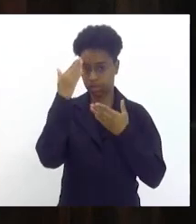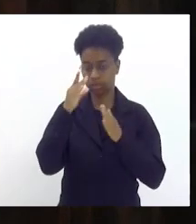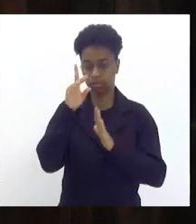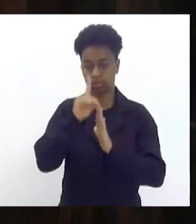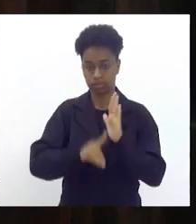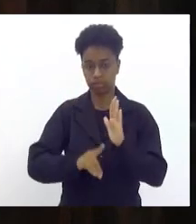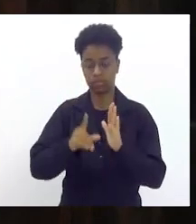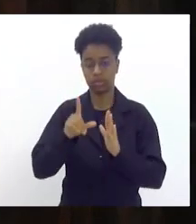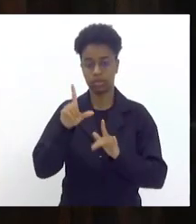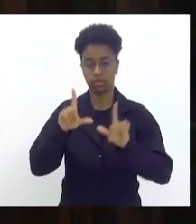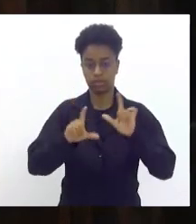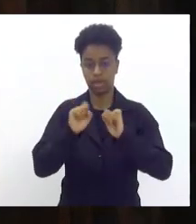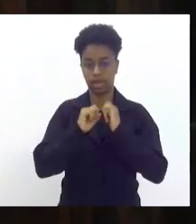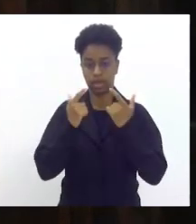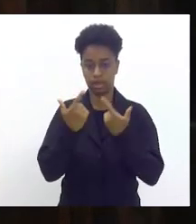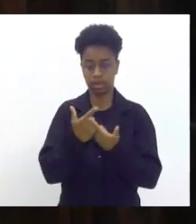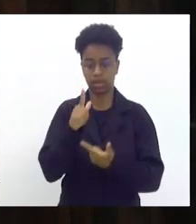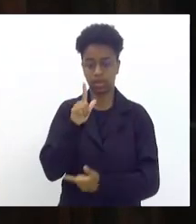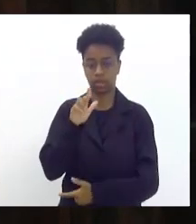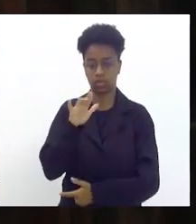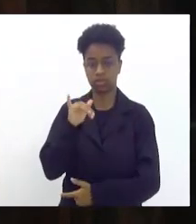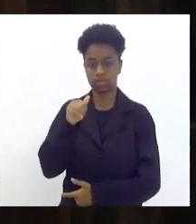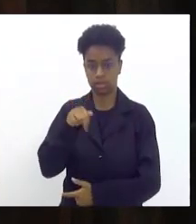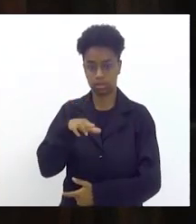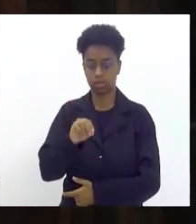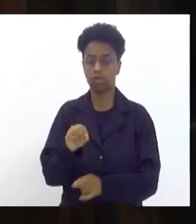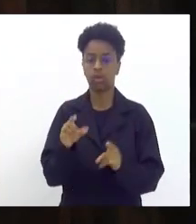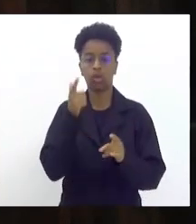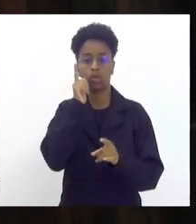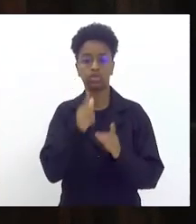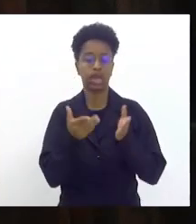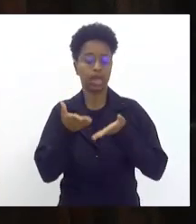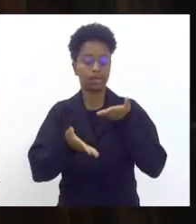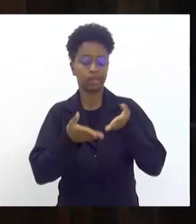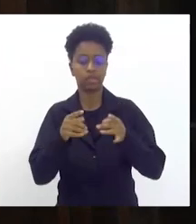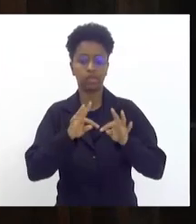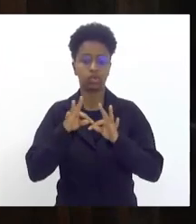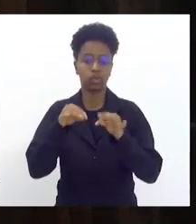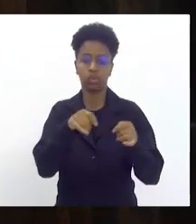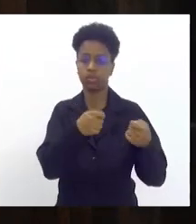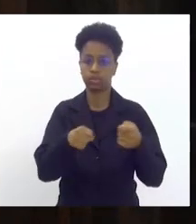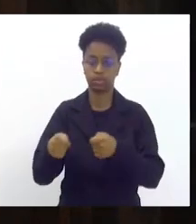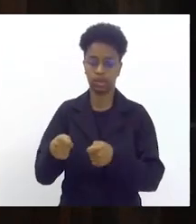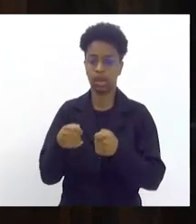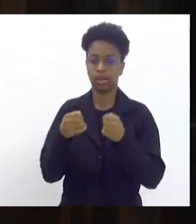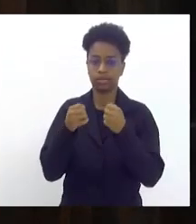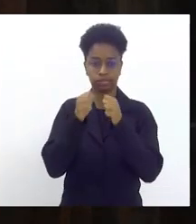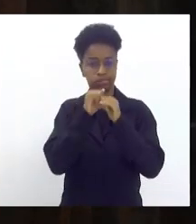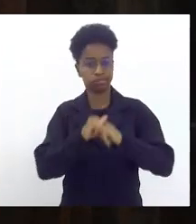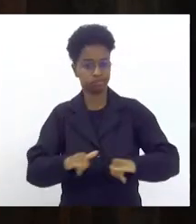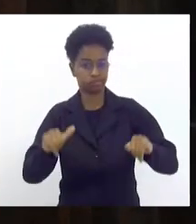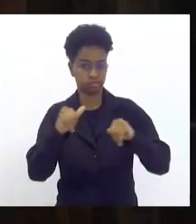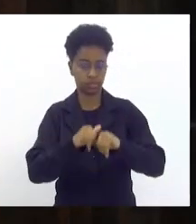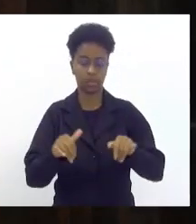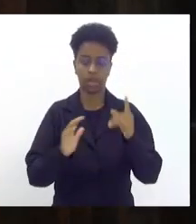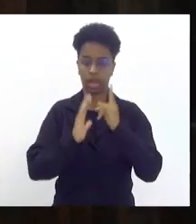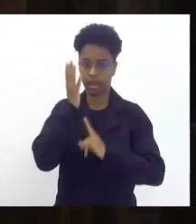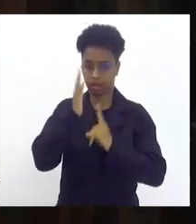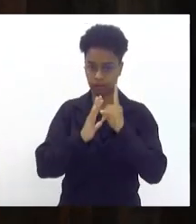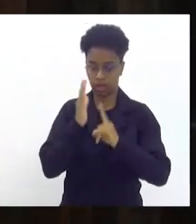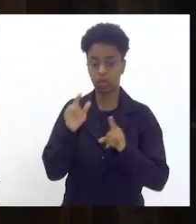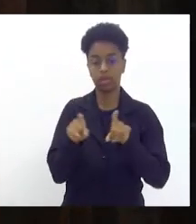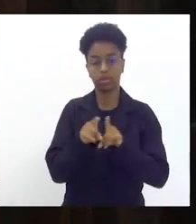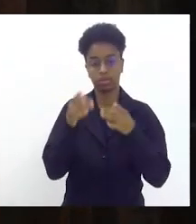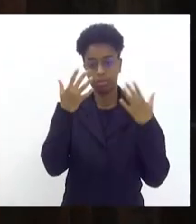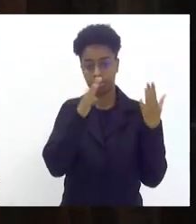Luciano um cara incansável para atender a todas as necessidades para a transmissão do carnaval da Intendente Magalhães e assim